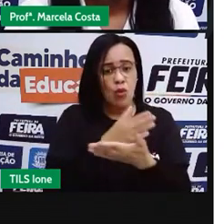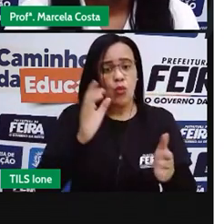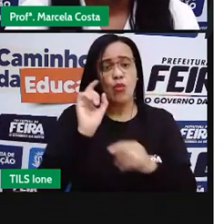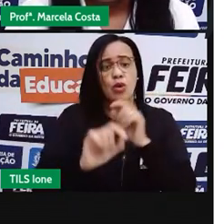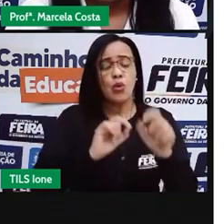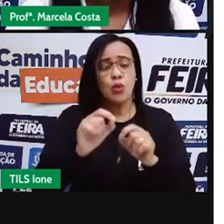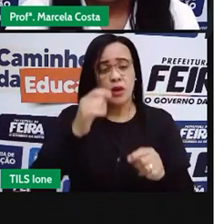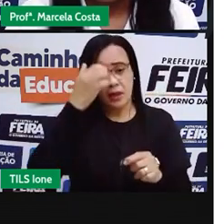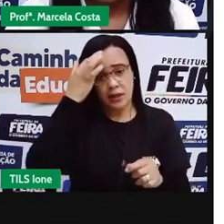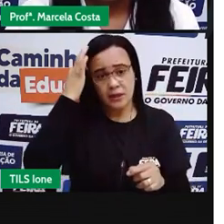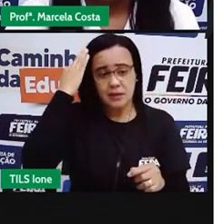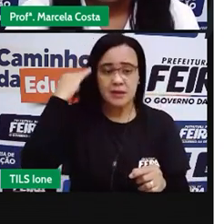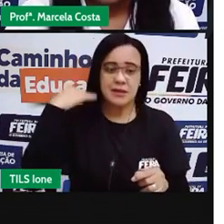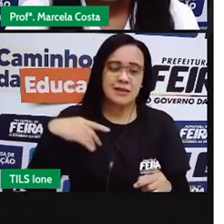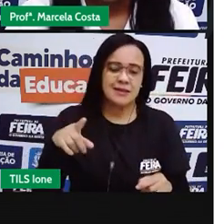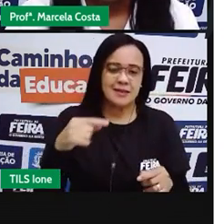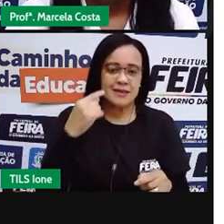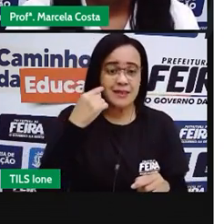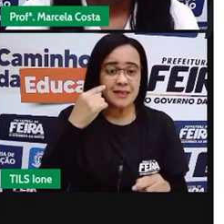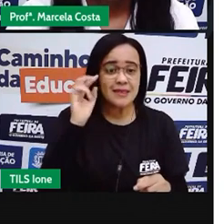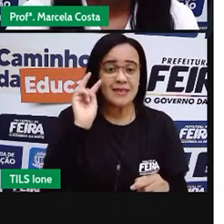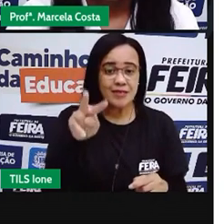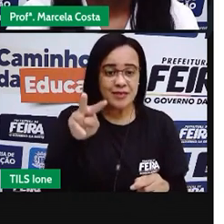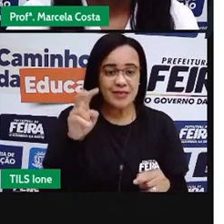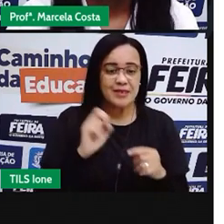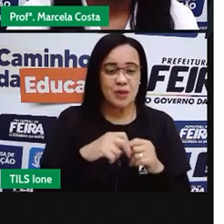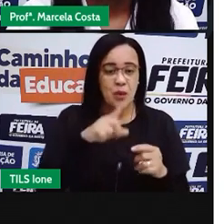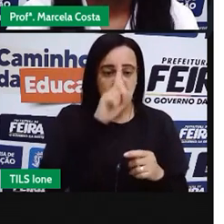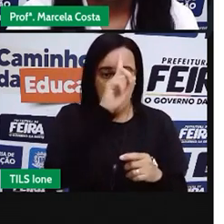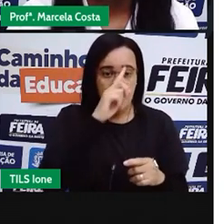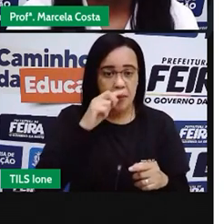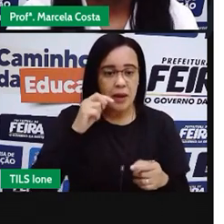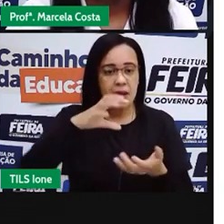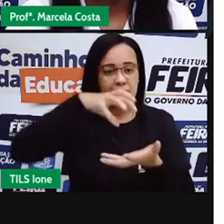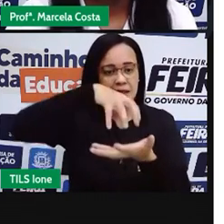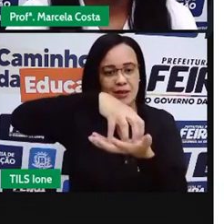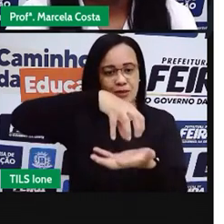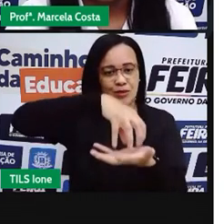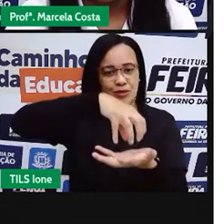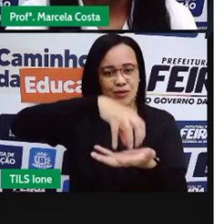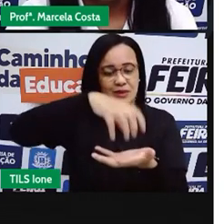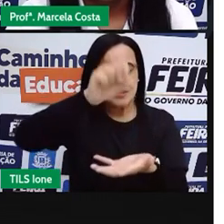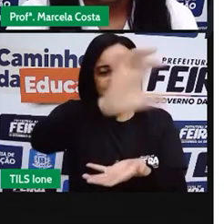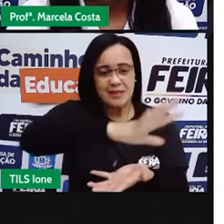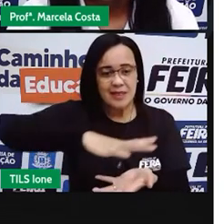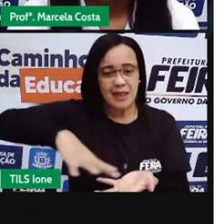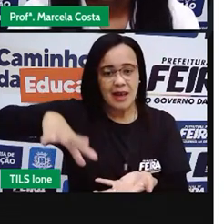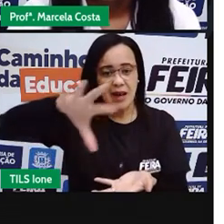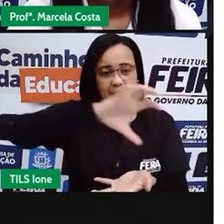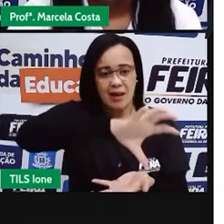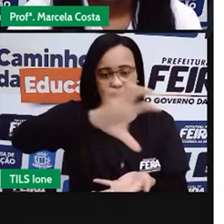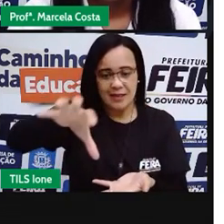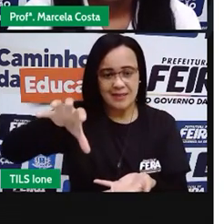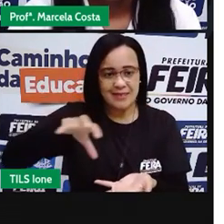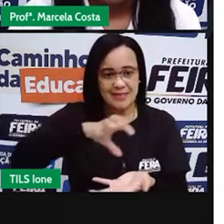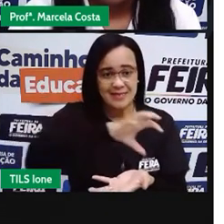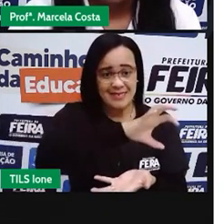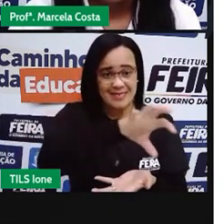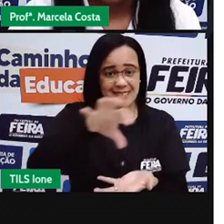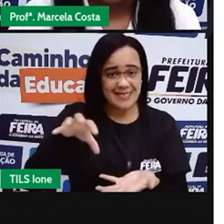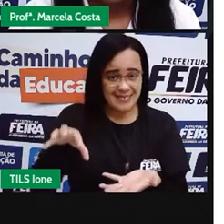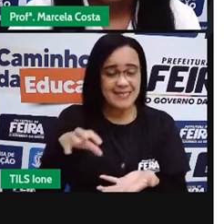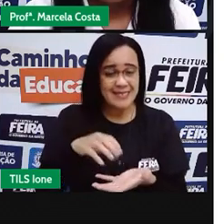amarelo, aqui no centro, bem na região central, tá vendo? A